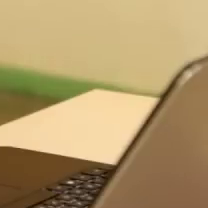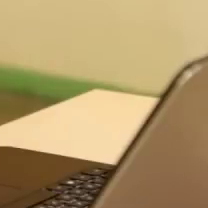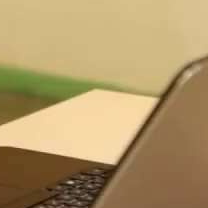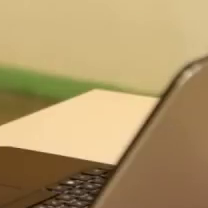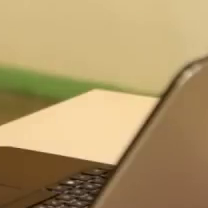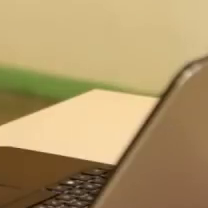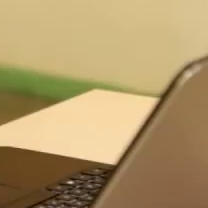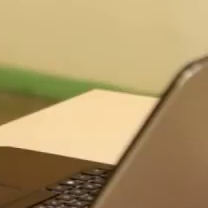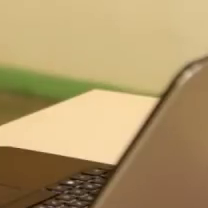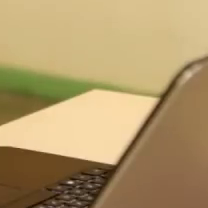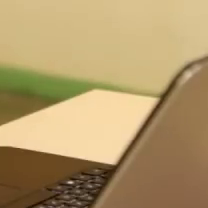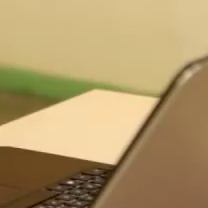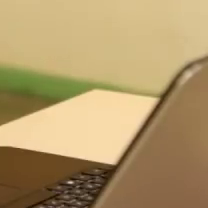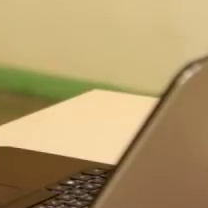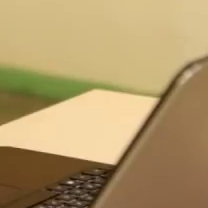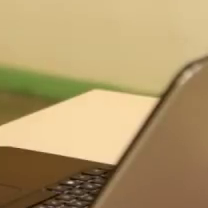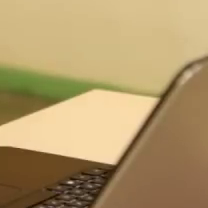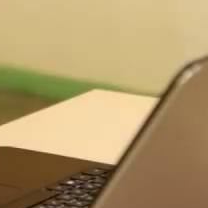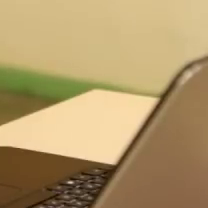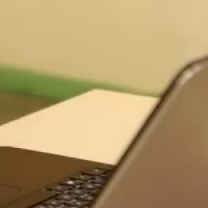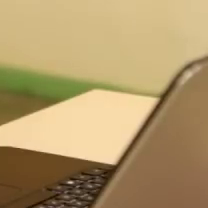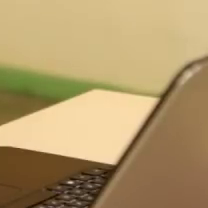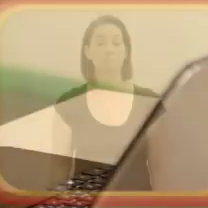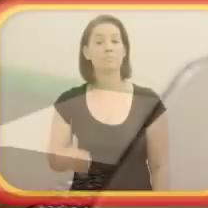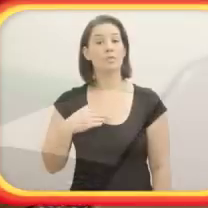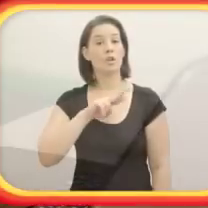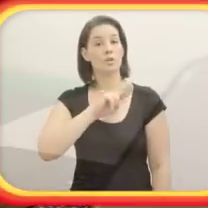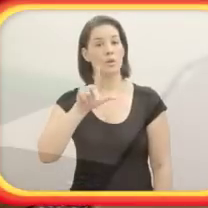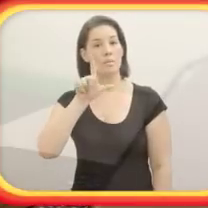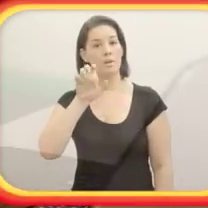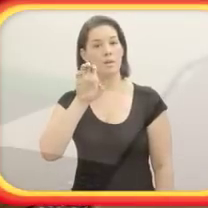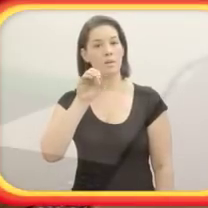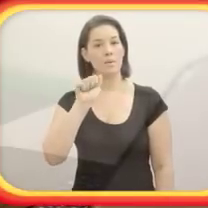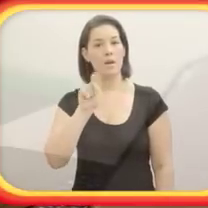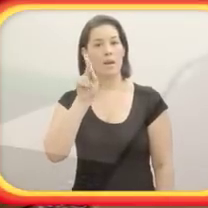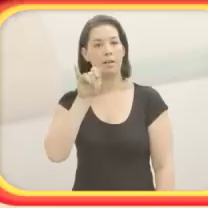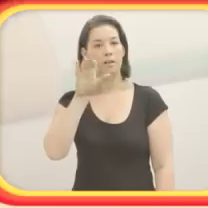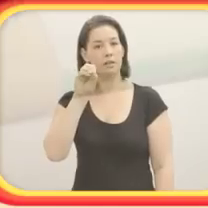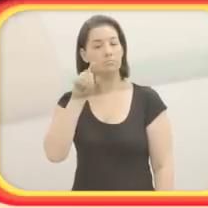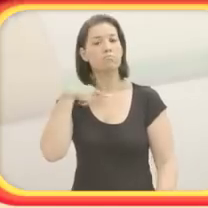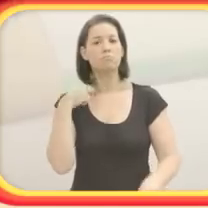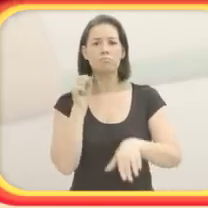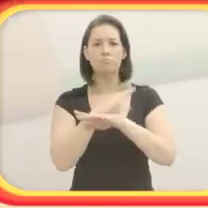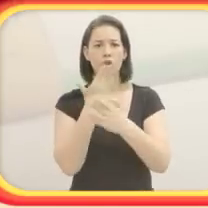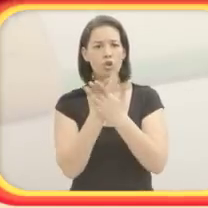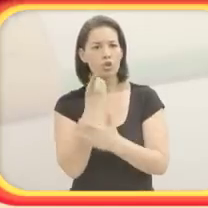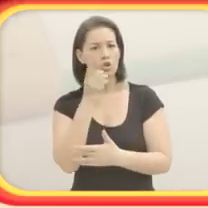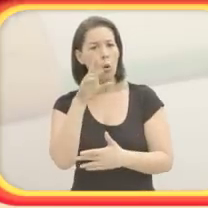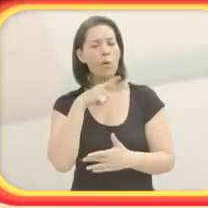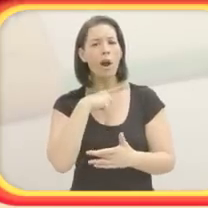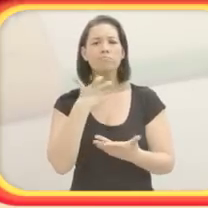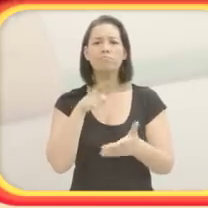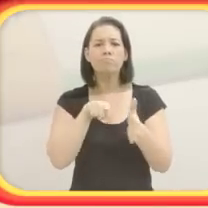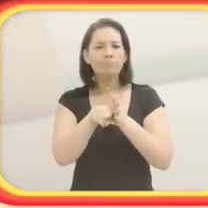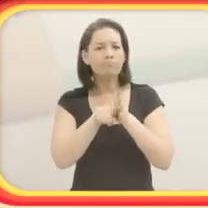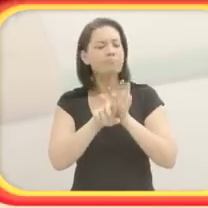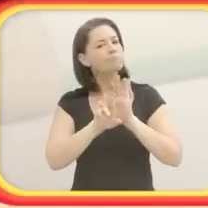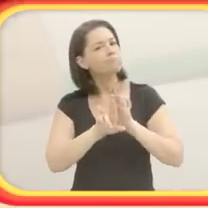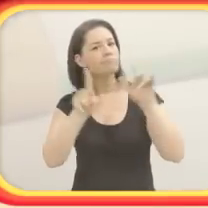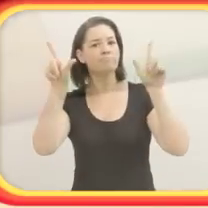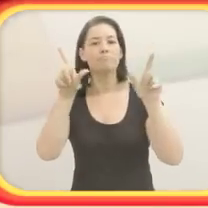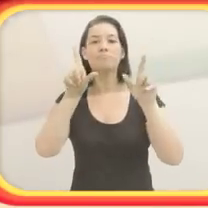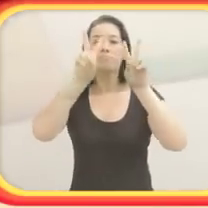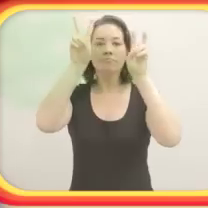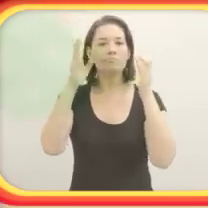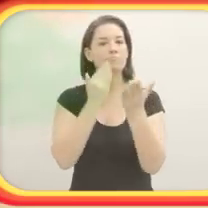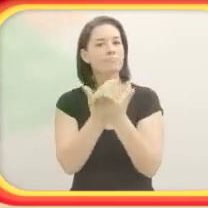Sala de aula. Homem sentado à mesa digita no teclado de um notebook. Meu nome é Leo Akio Yokoyama. Quando eu entrei no doutorado, eu queria fazer alguma coisa com os